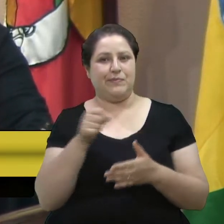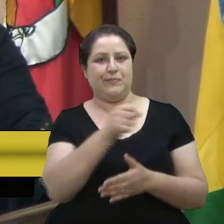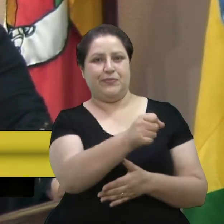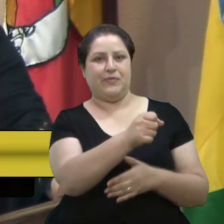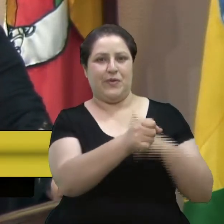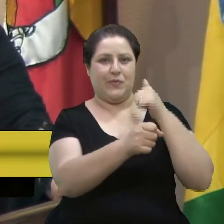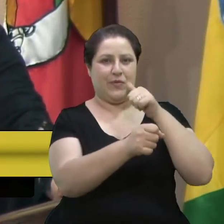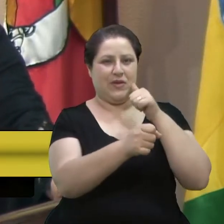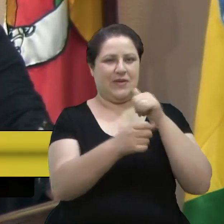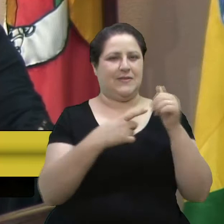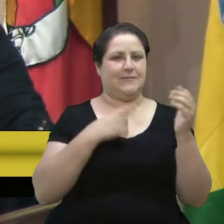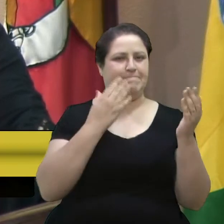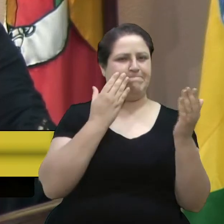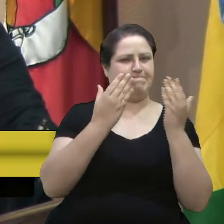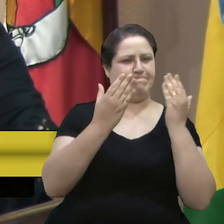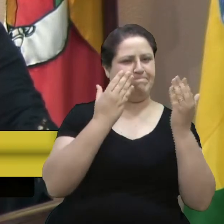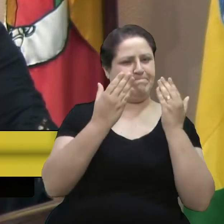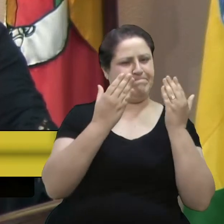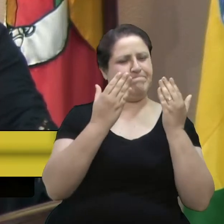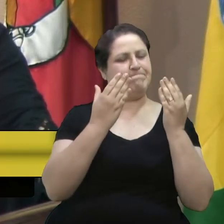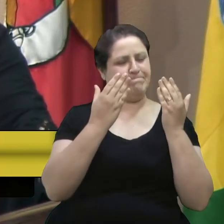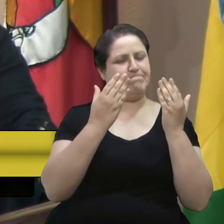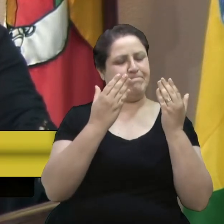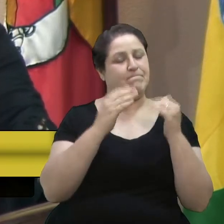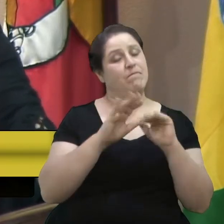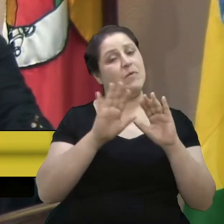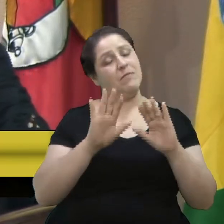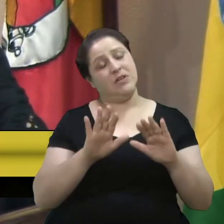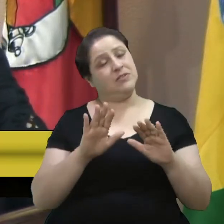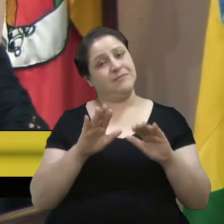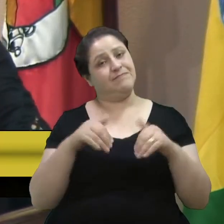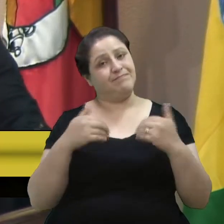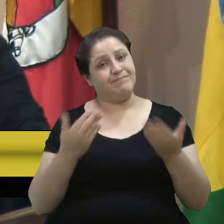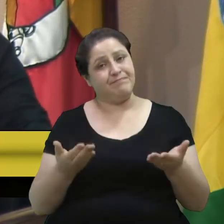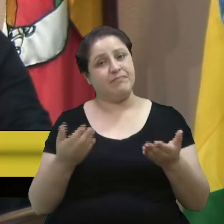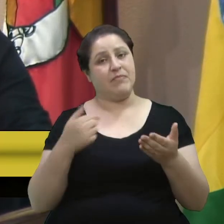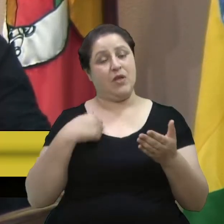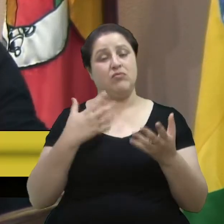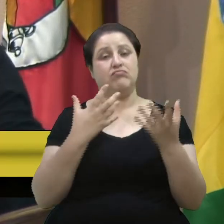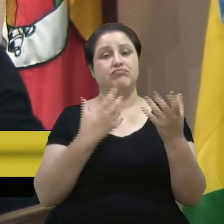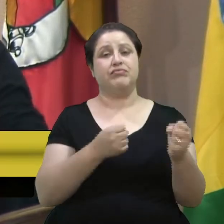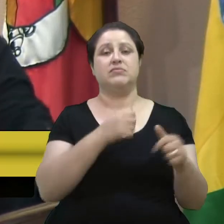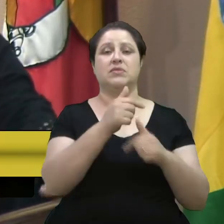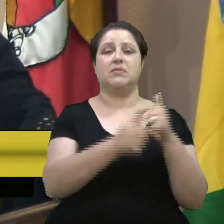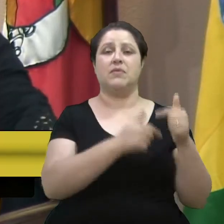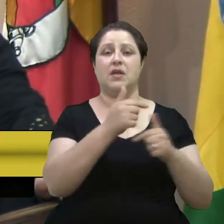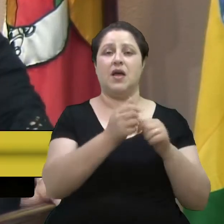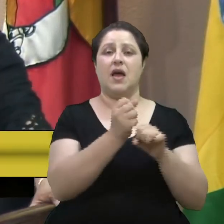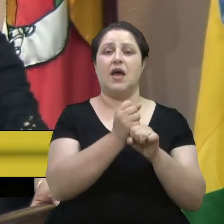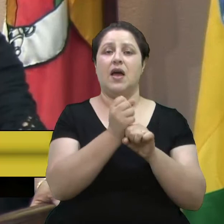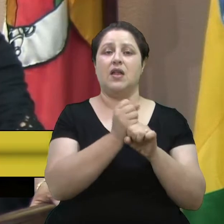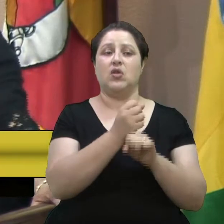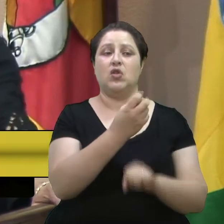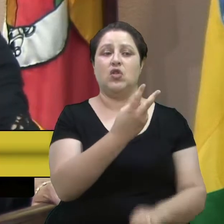tanto duvidoso, né. Mas, enfim, eu assumi a subprefeitura em 2013.